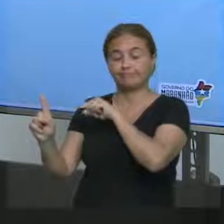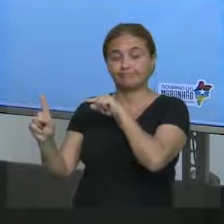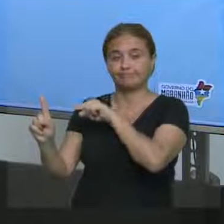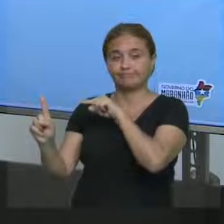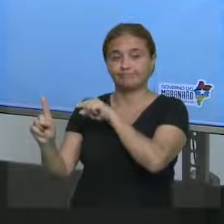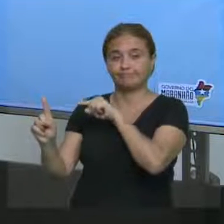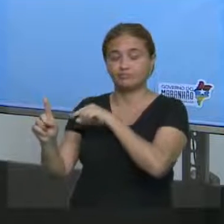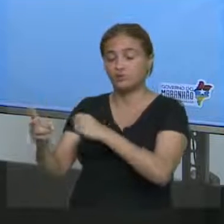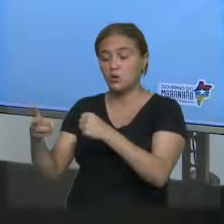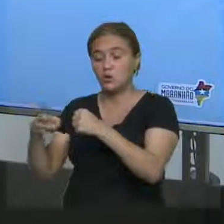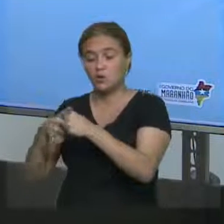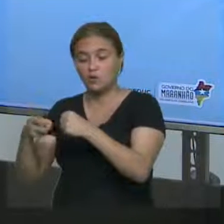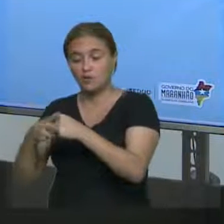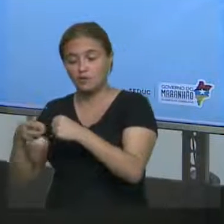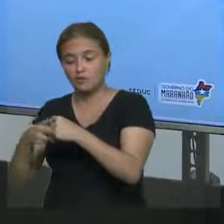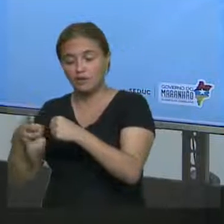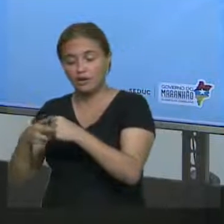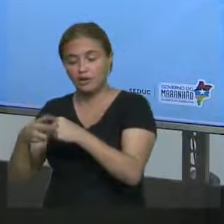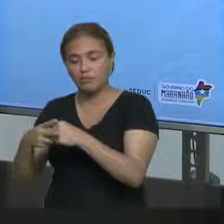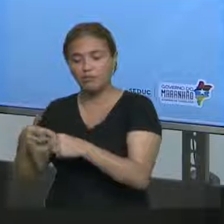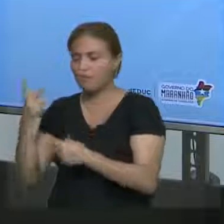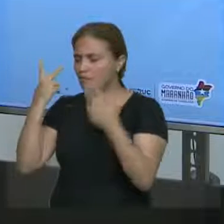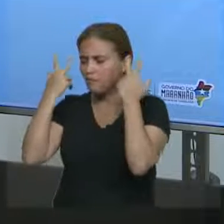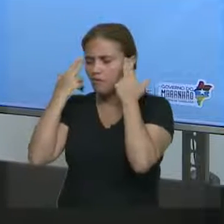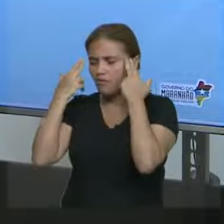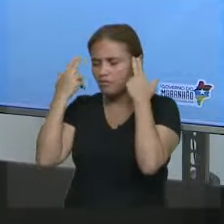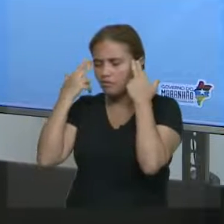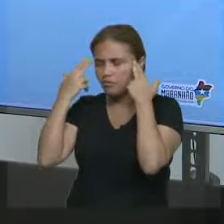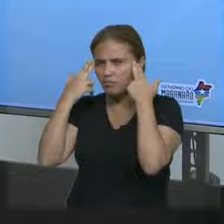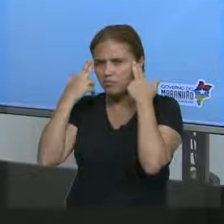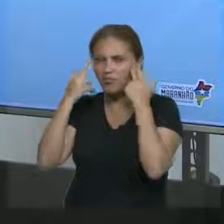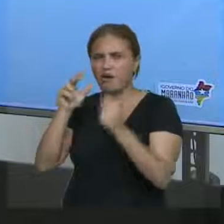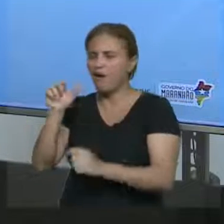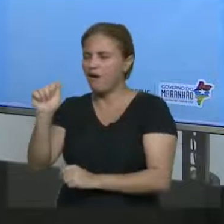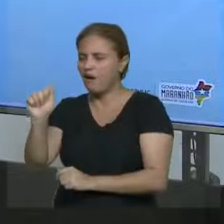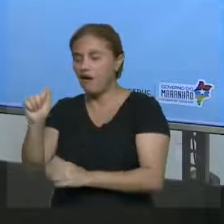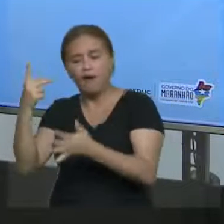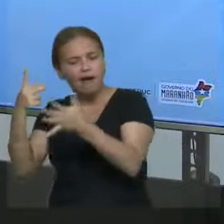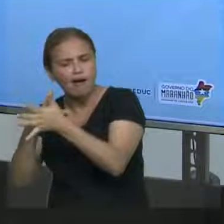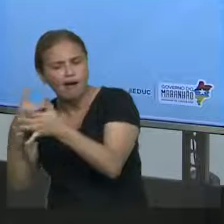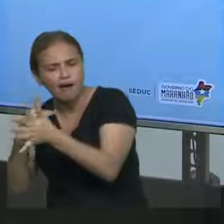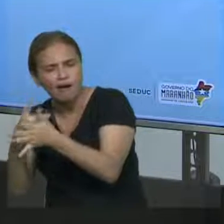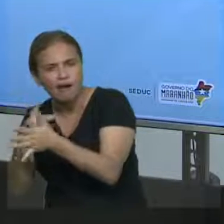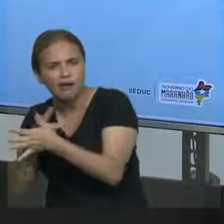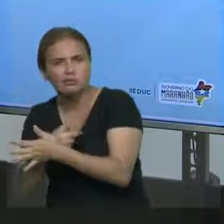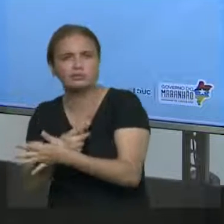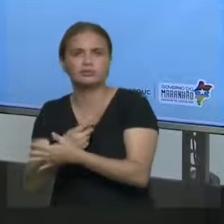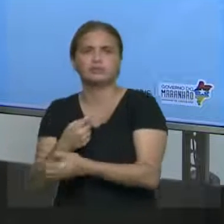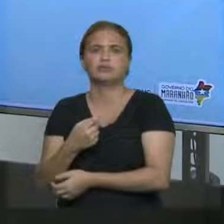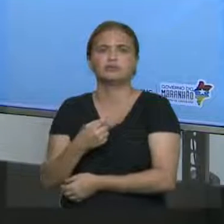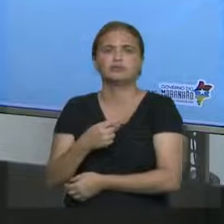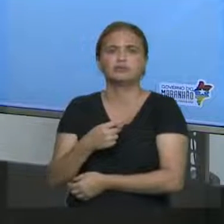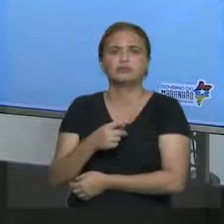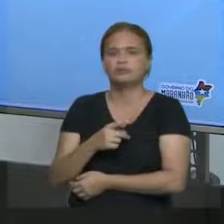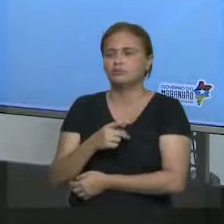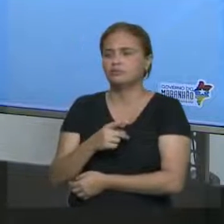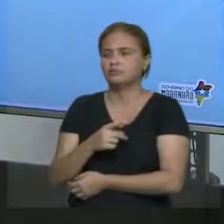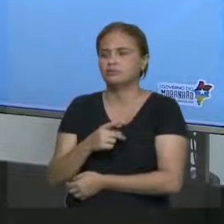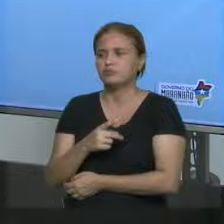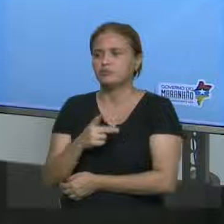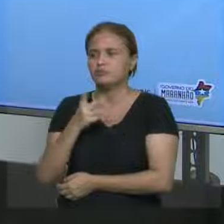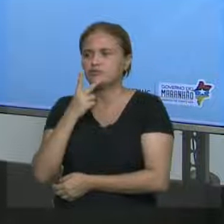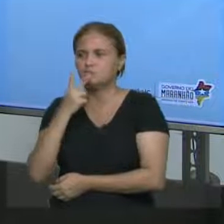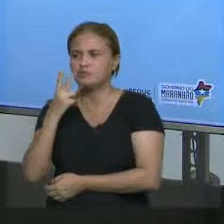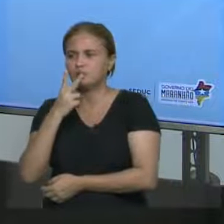E o verbo, ele fica na forma normal. Então, gente, é letra A erradíssima. Smoking, nada a E, N, G, né? No smoking, piorou.